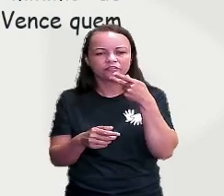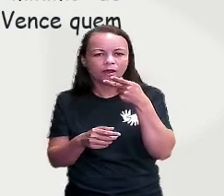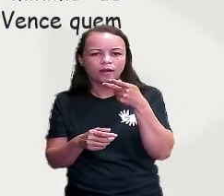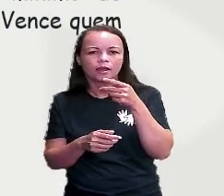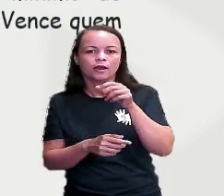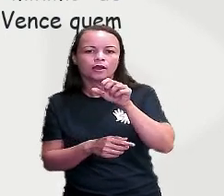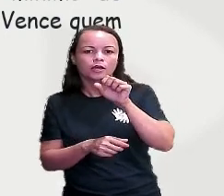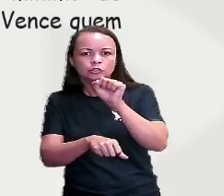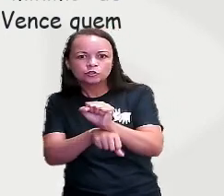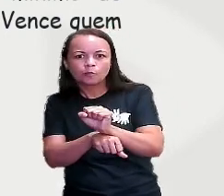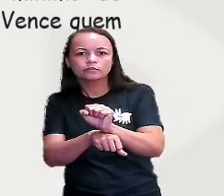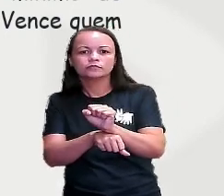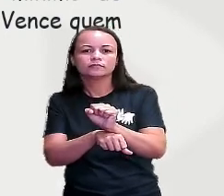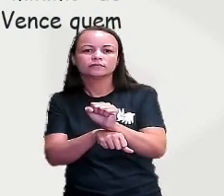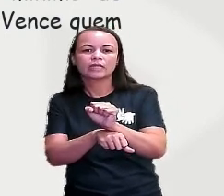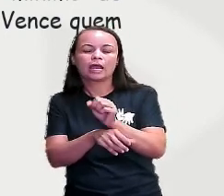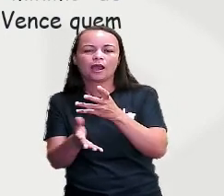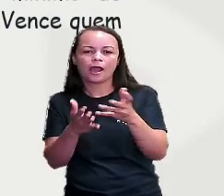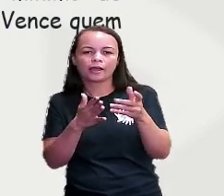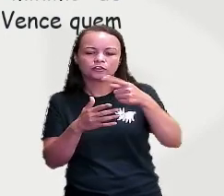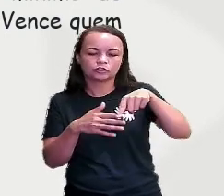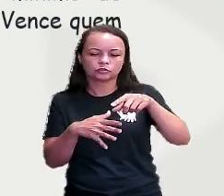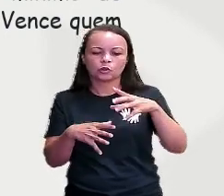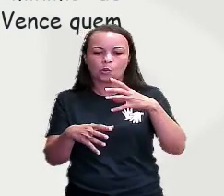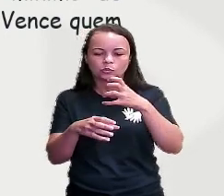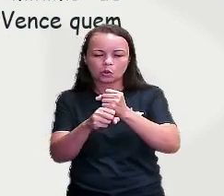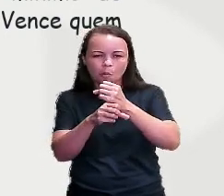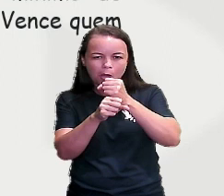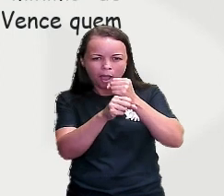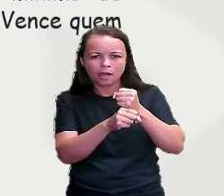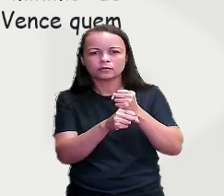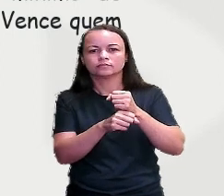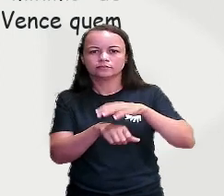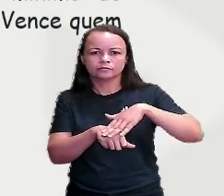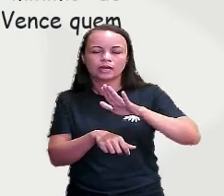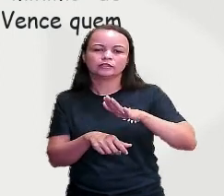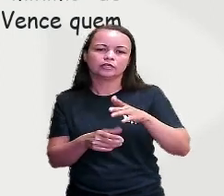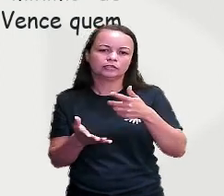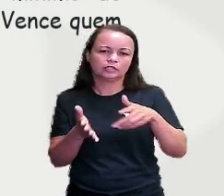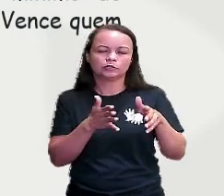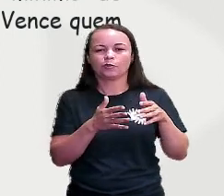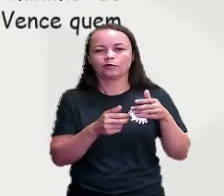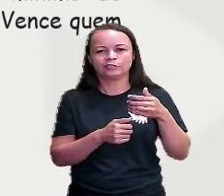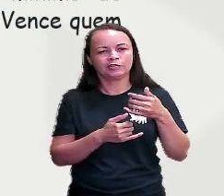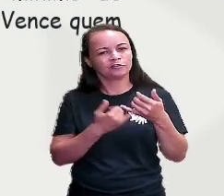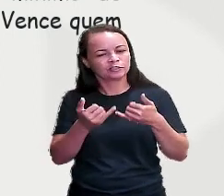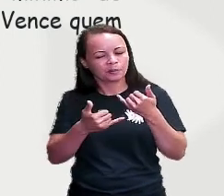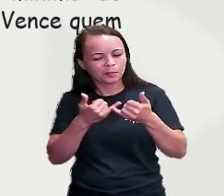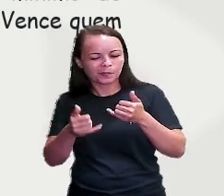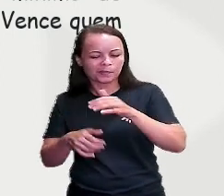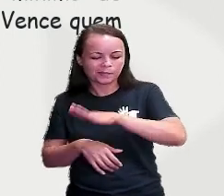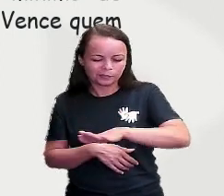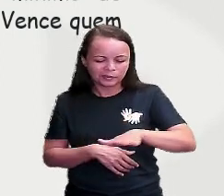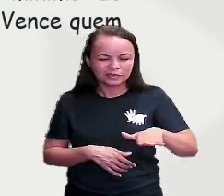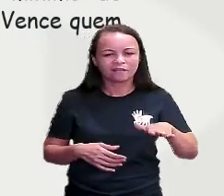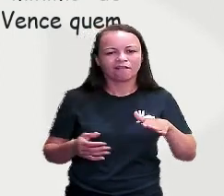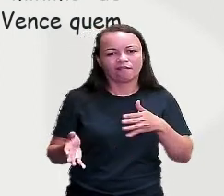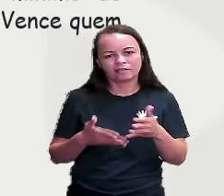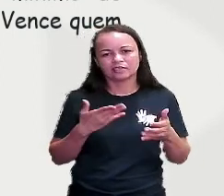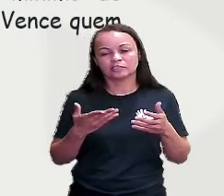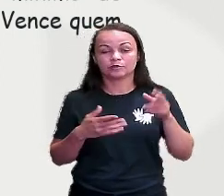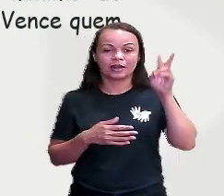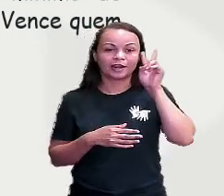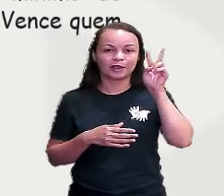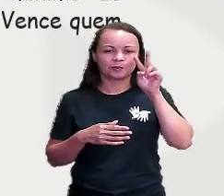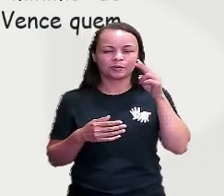outros jogadores param o jogo e vence quem são mais pontos. Então, a gente pode voltar aí à infância, né? E relembrar esse jogo, pois